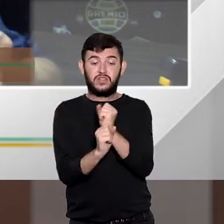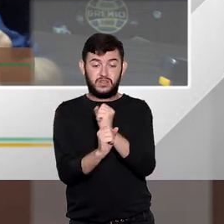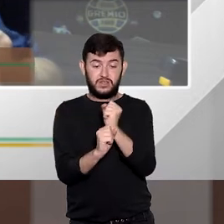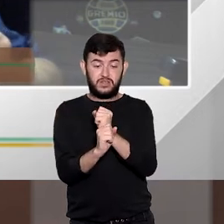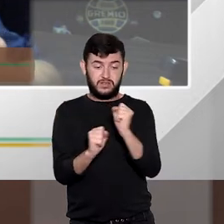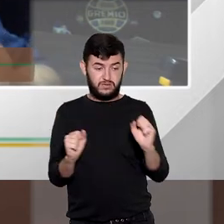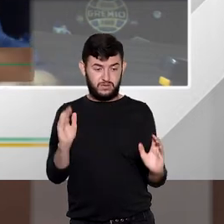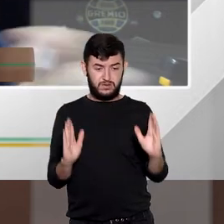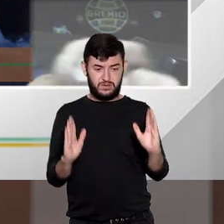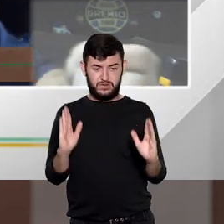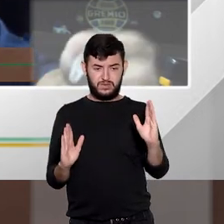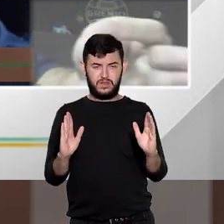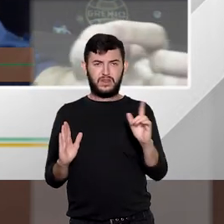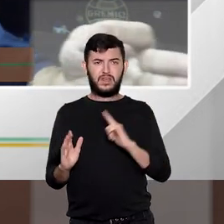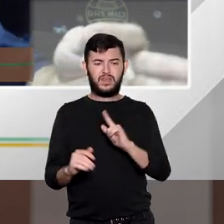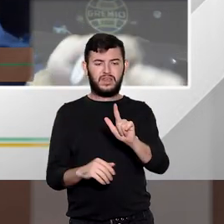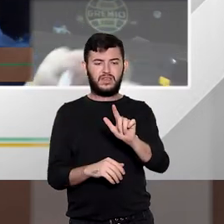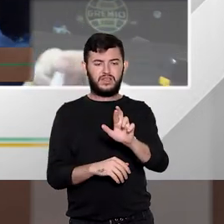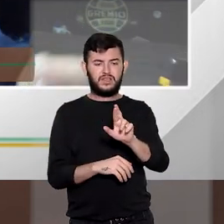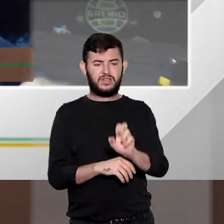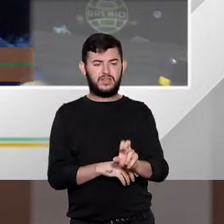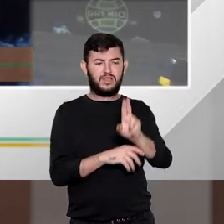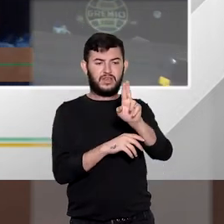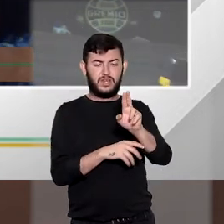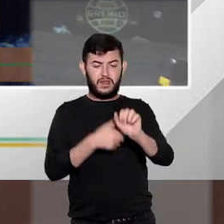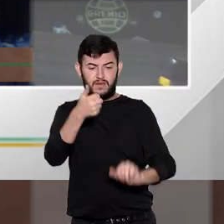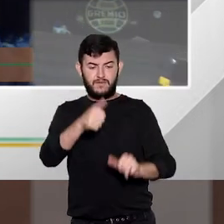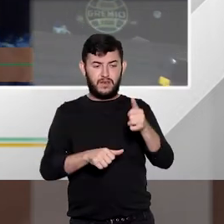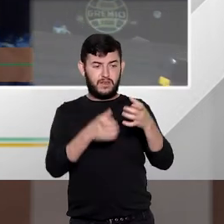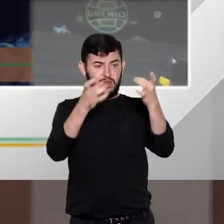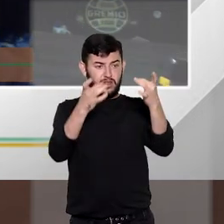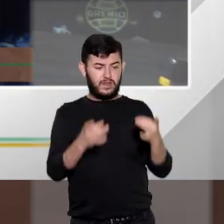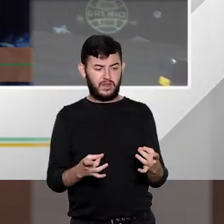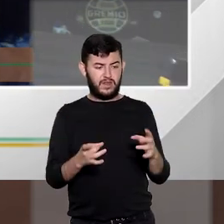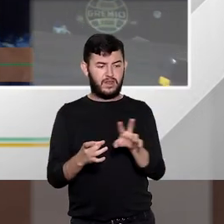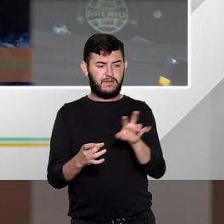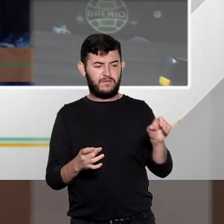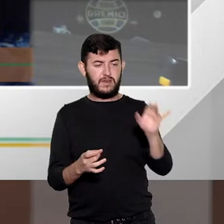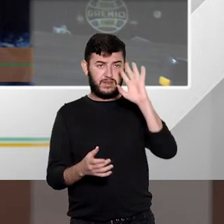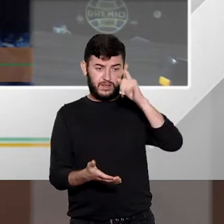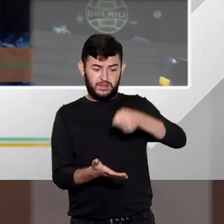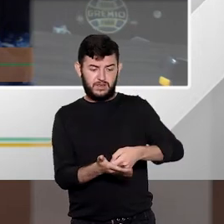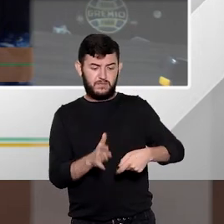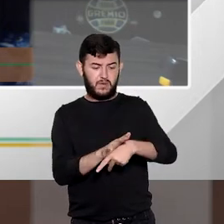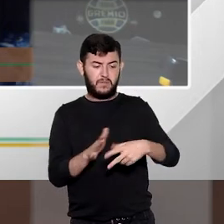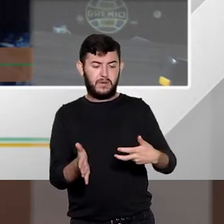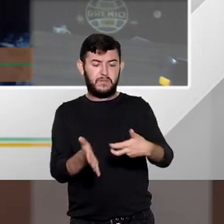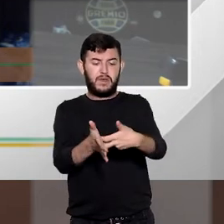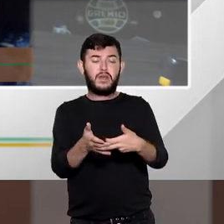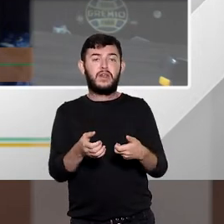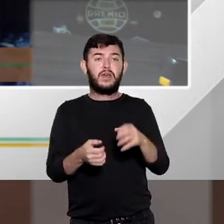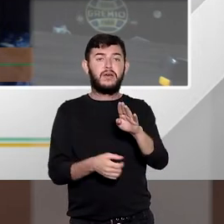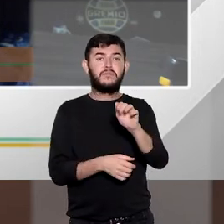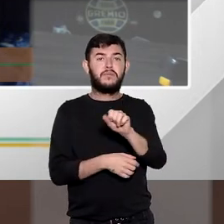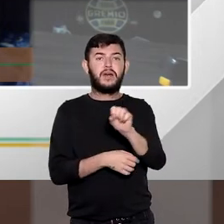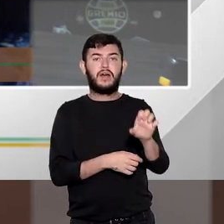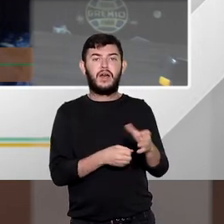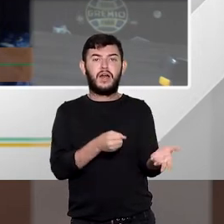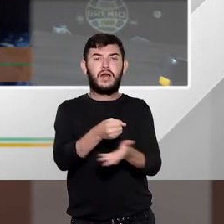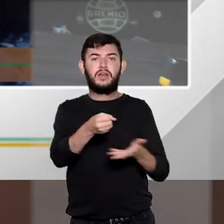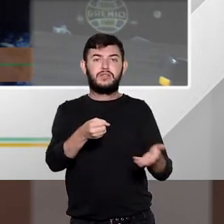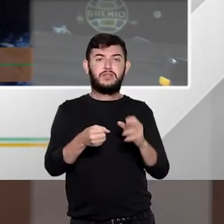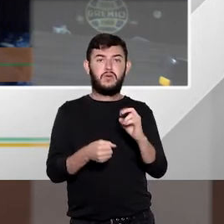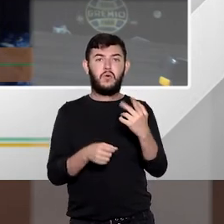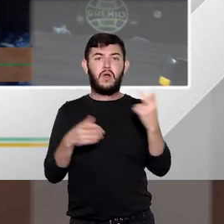esse elevado grau de discrecionalidade na fixação da pena base e também na presença de um